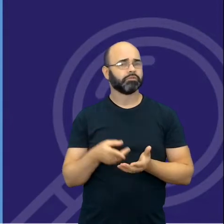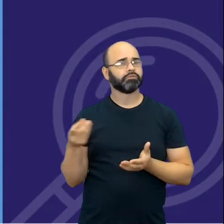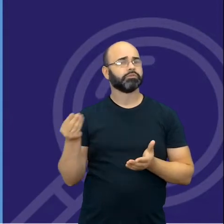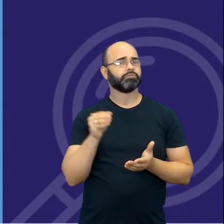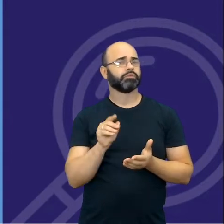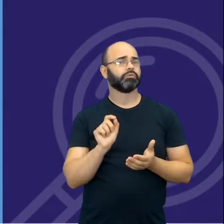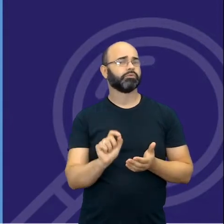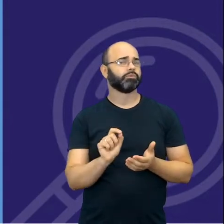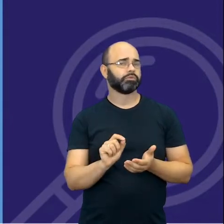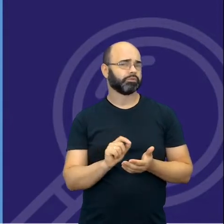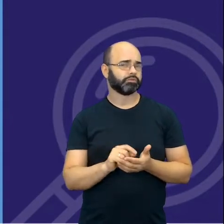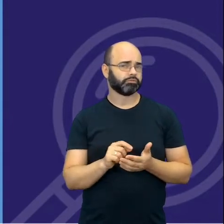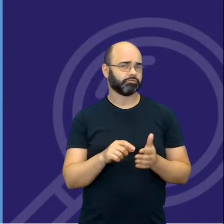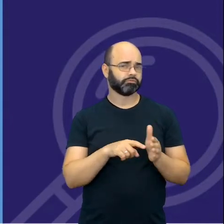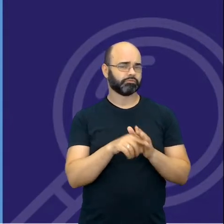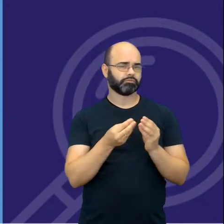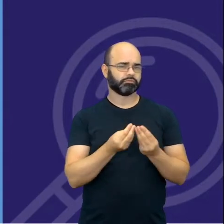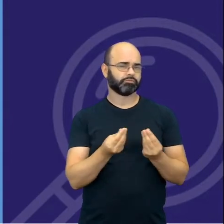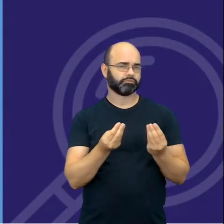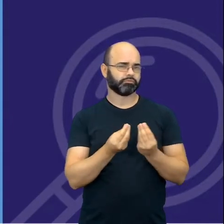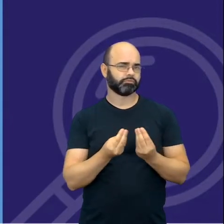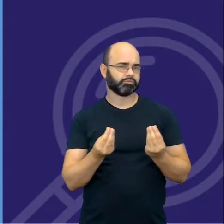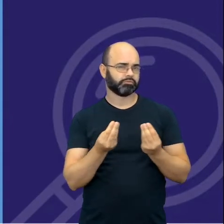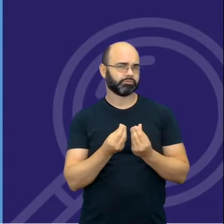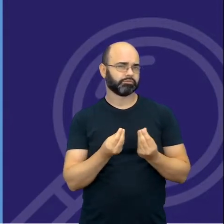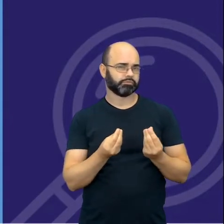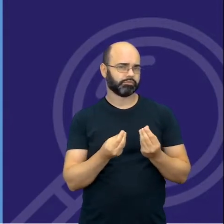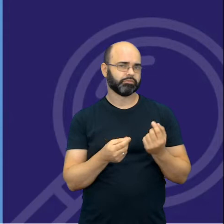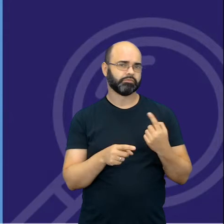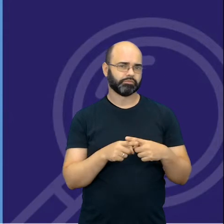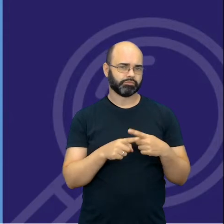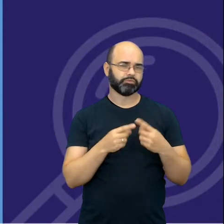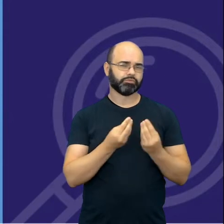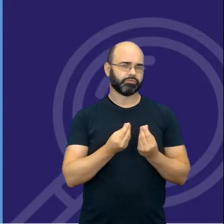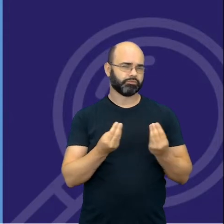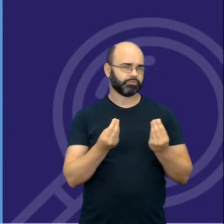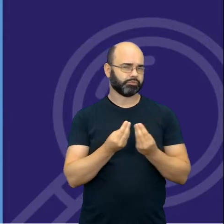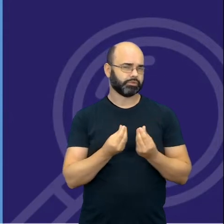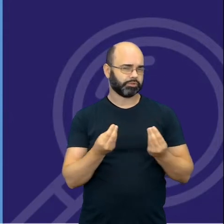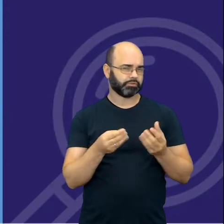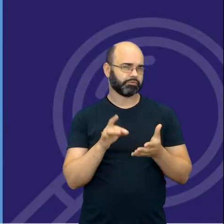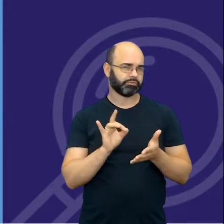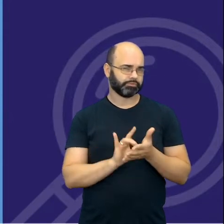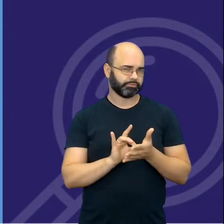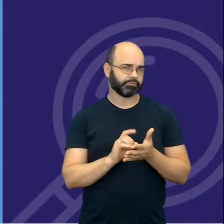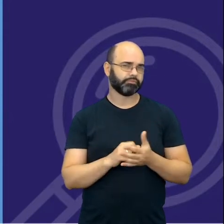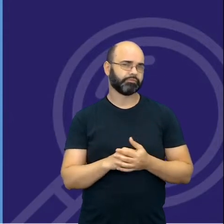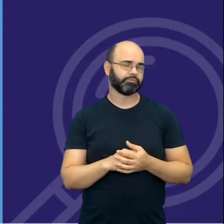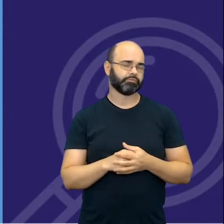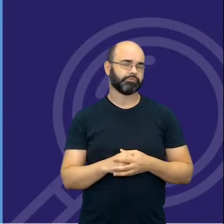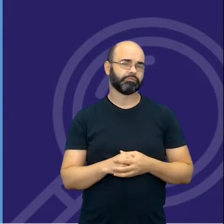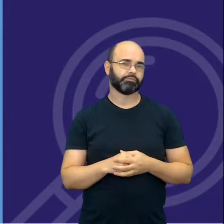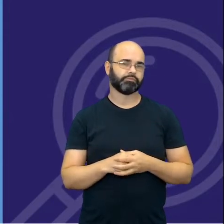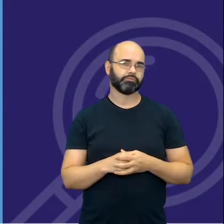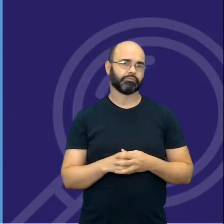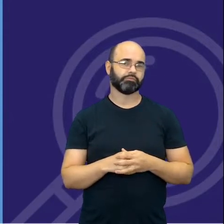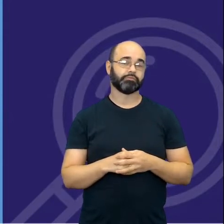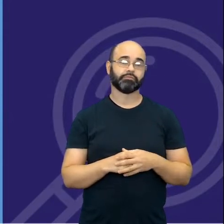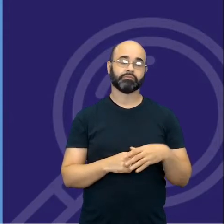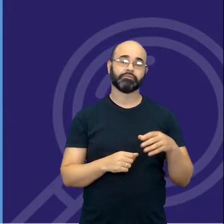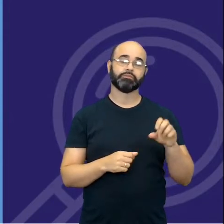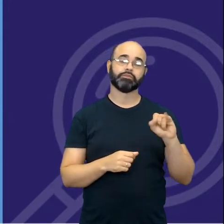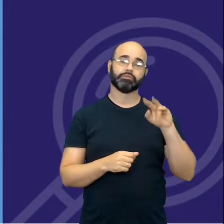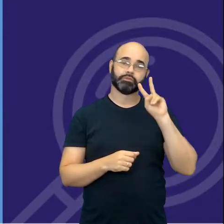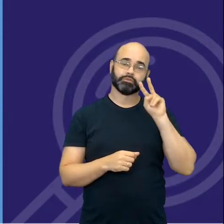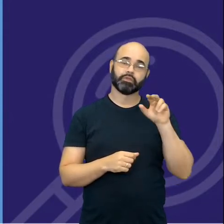Pesquisar sobre essa substância, o que, de fato, é essa substância, como ela pode ser classificada para eu dizer se ela é